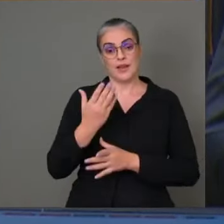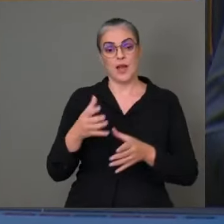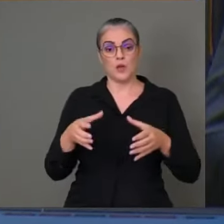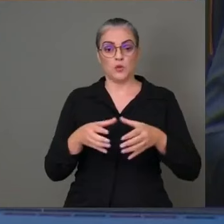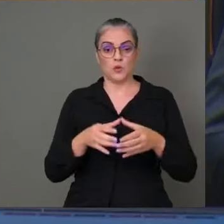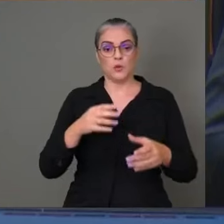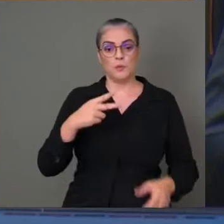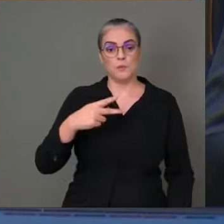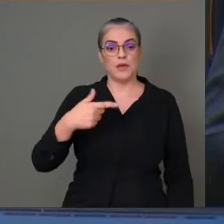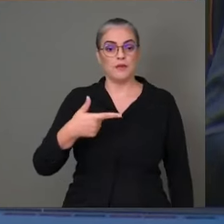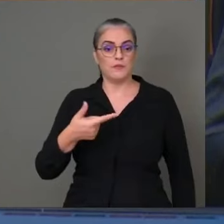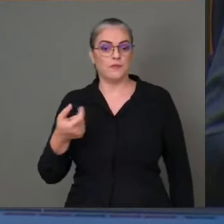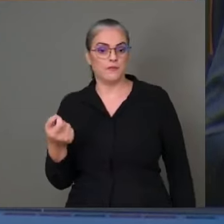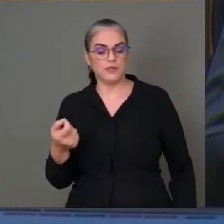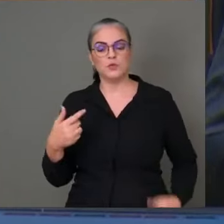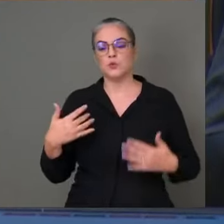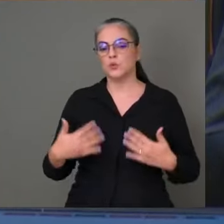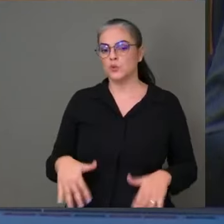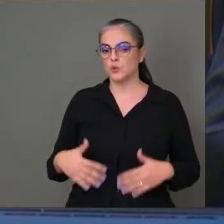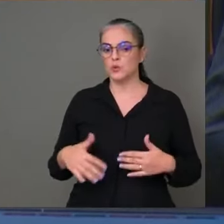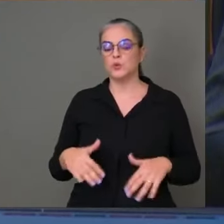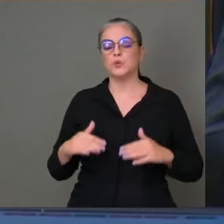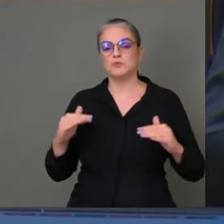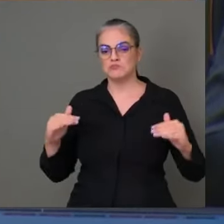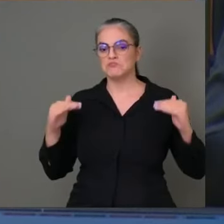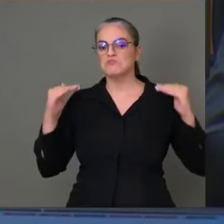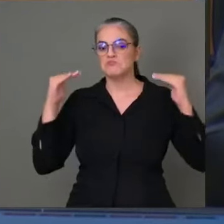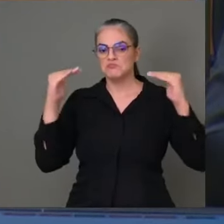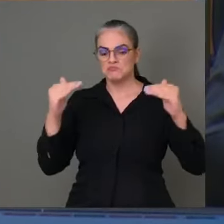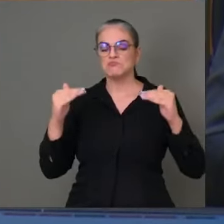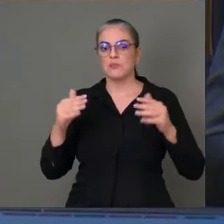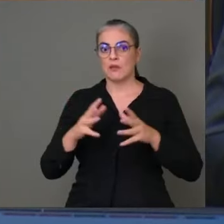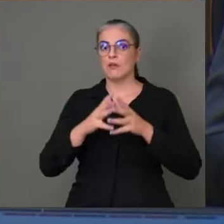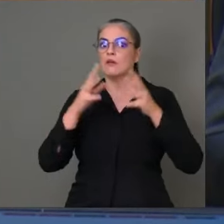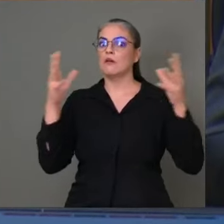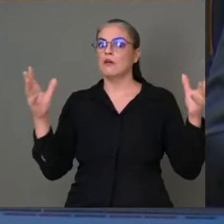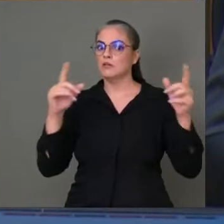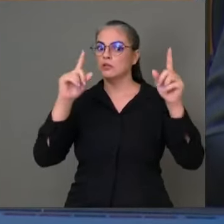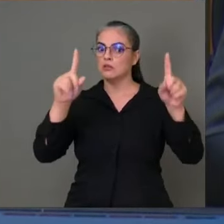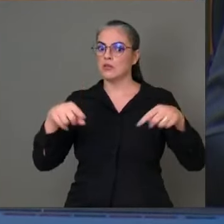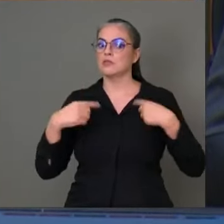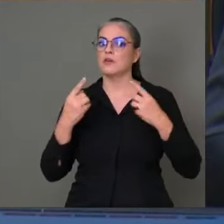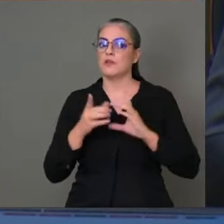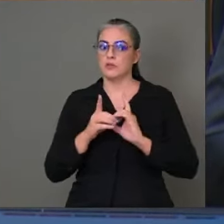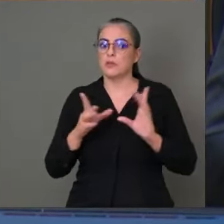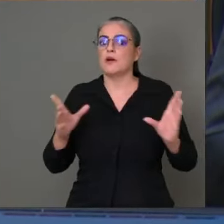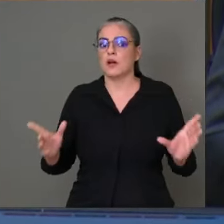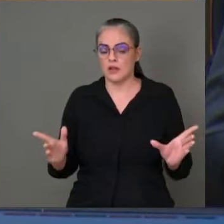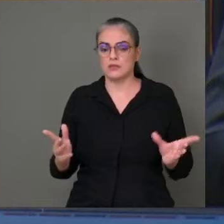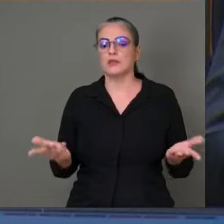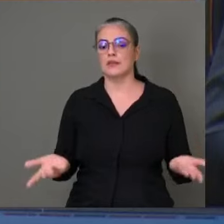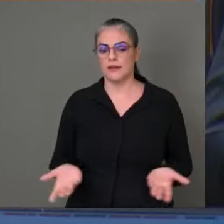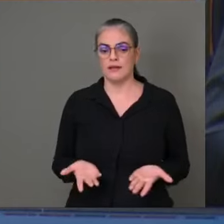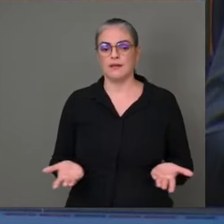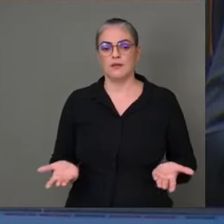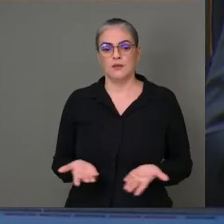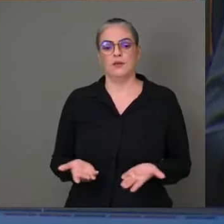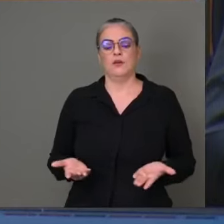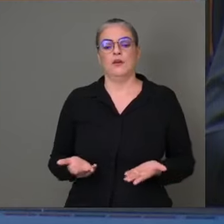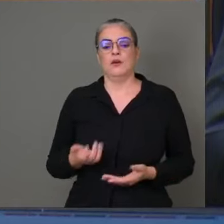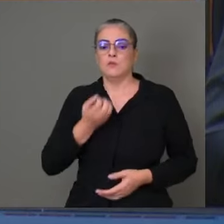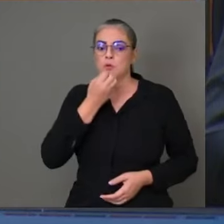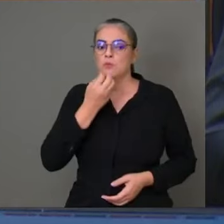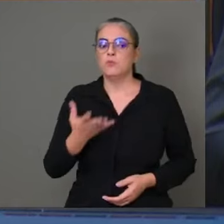20 está à altura do desafio democrático, inerente ao bom funcionamento do sistema